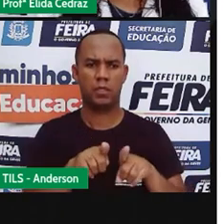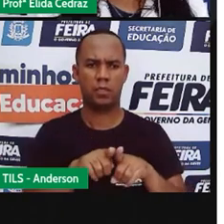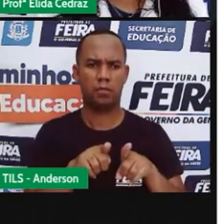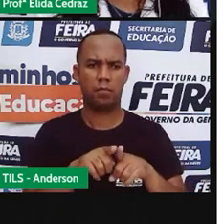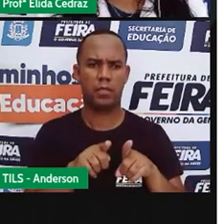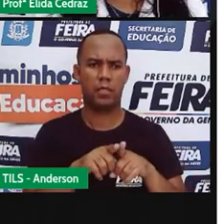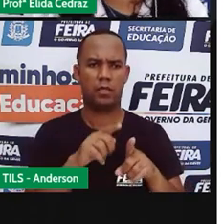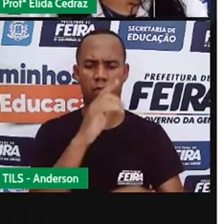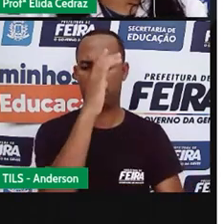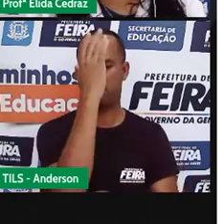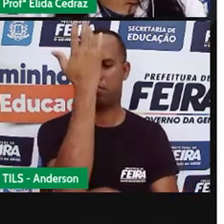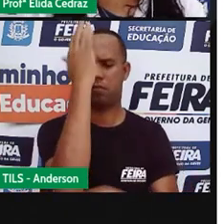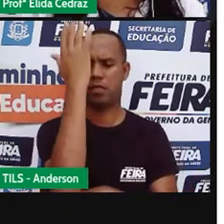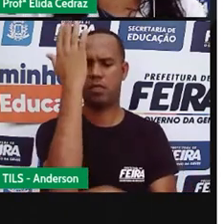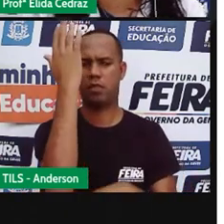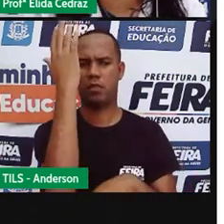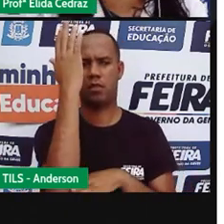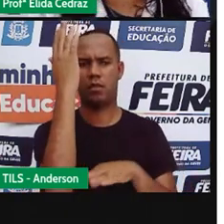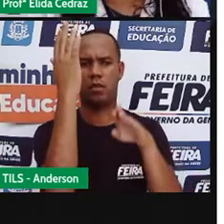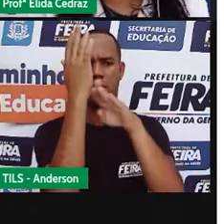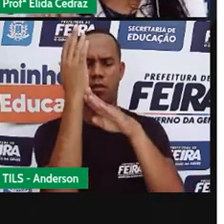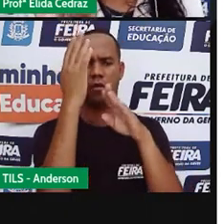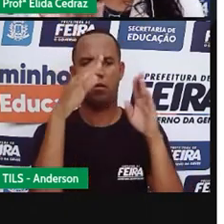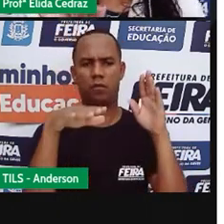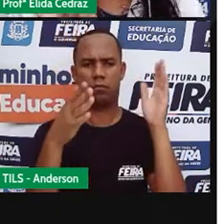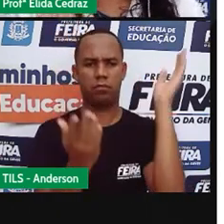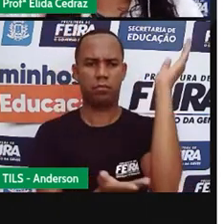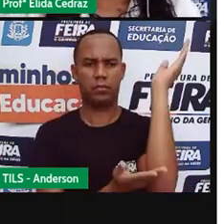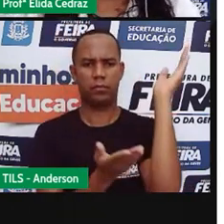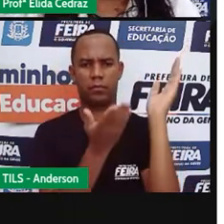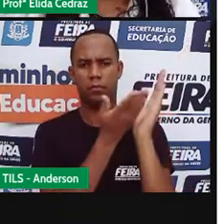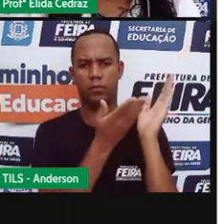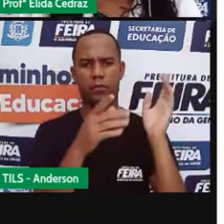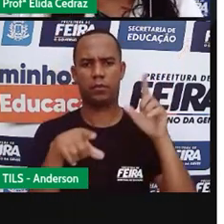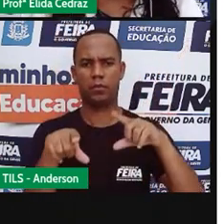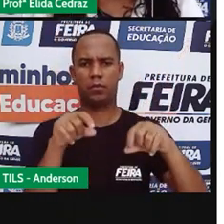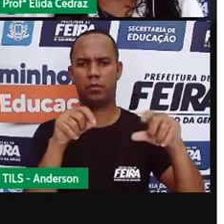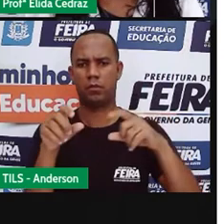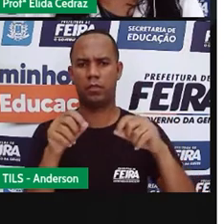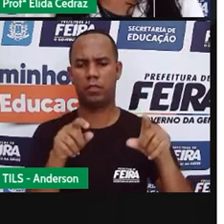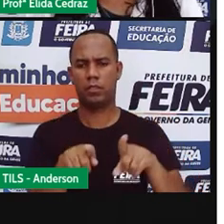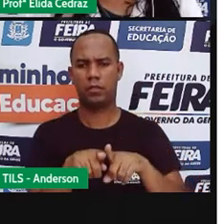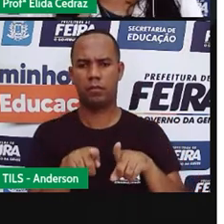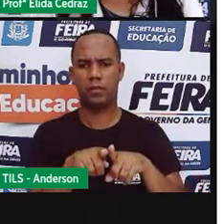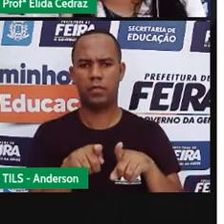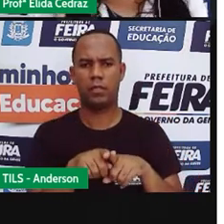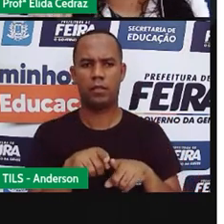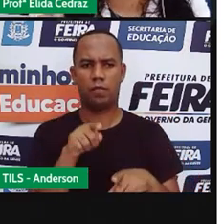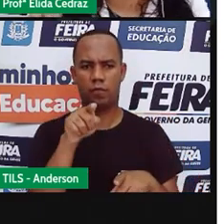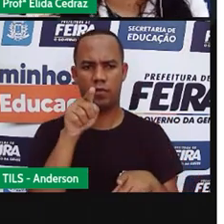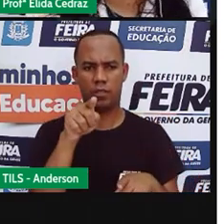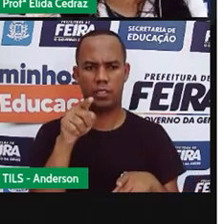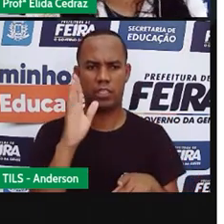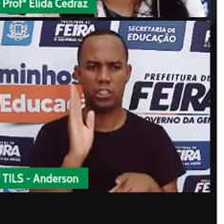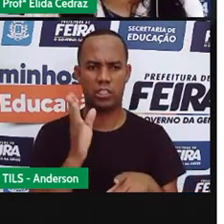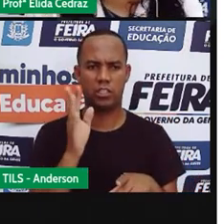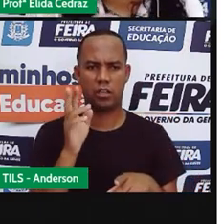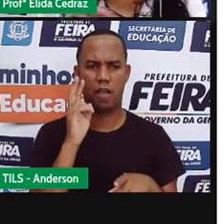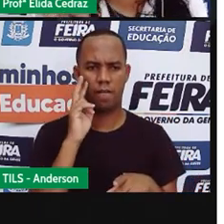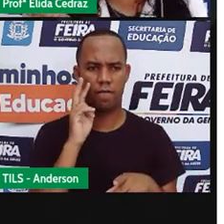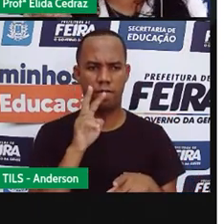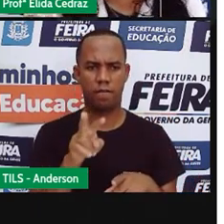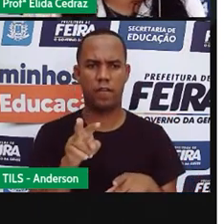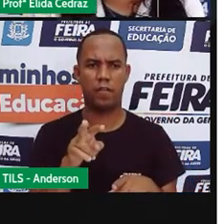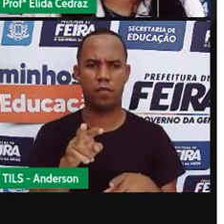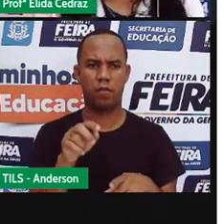reclorestadas e o tijolo de arroz essas madeiras reclorestadas você já deve ter visto algum